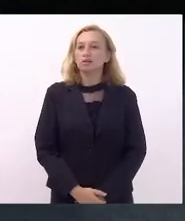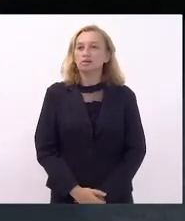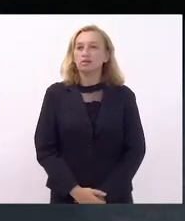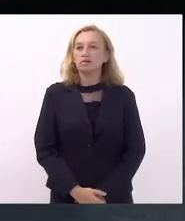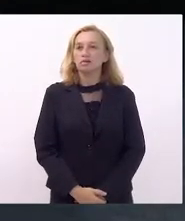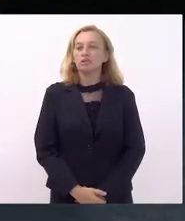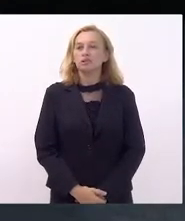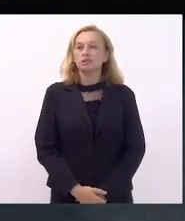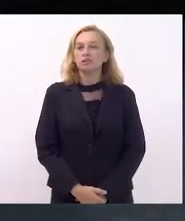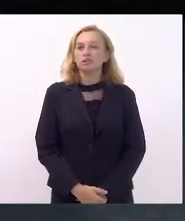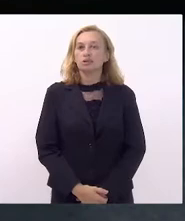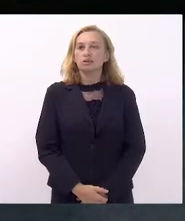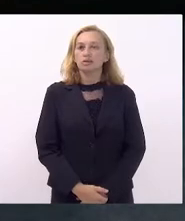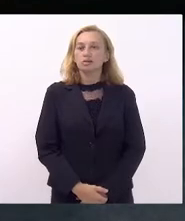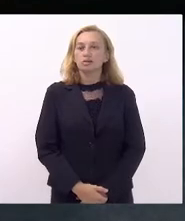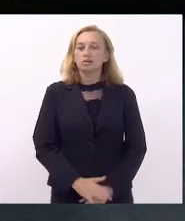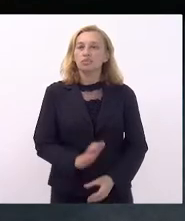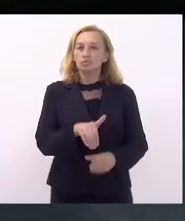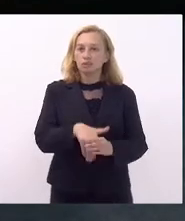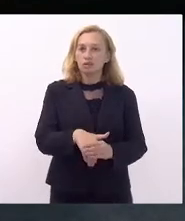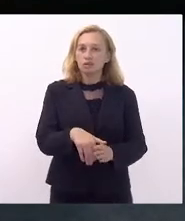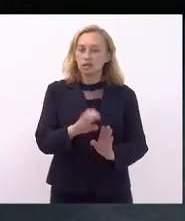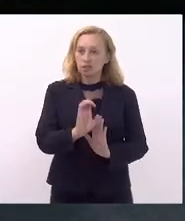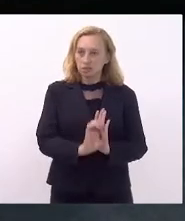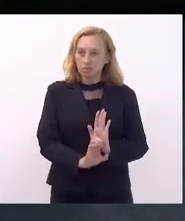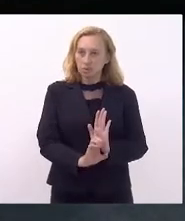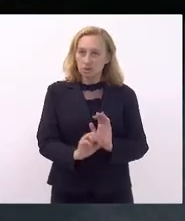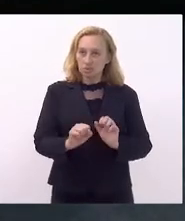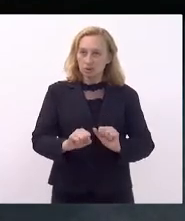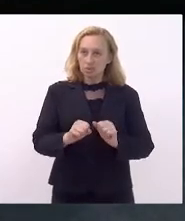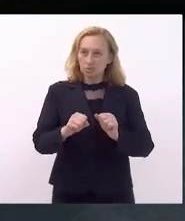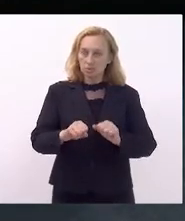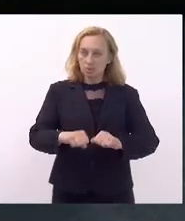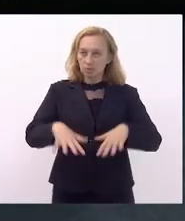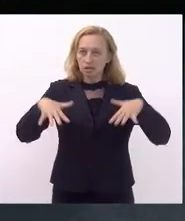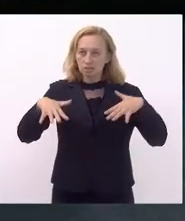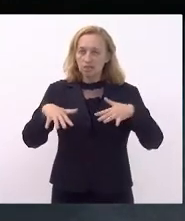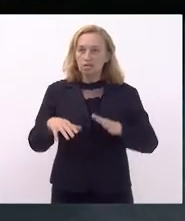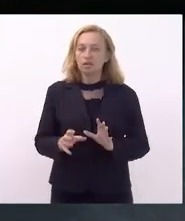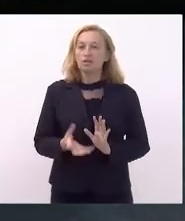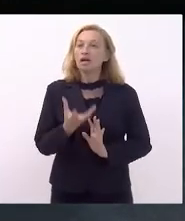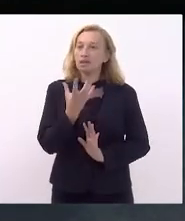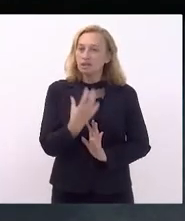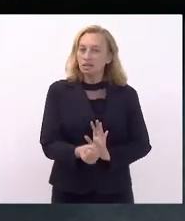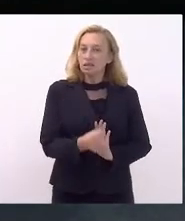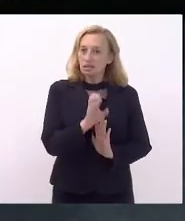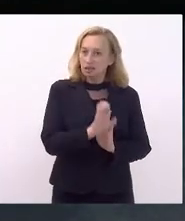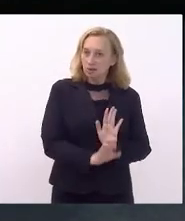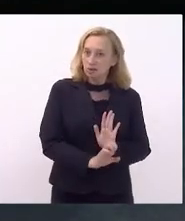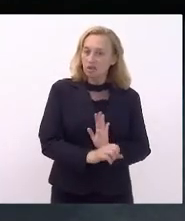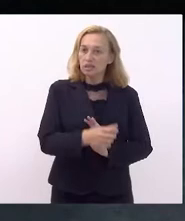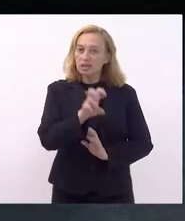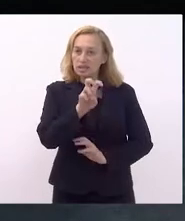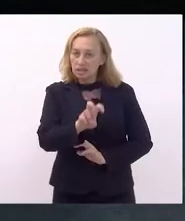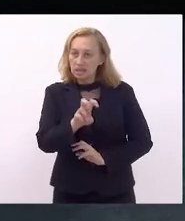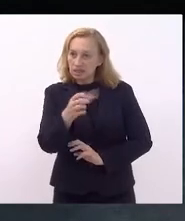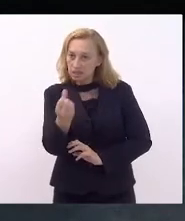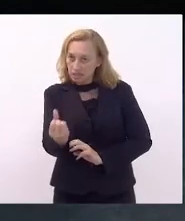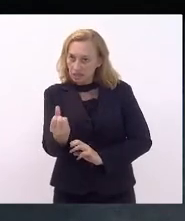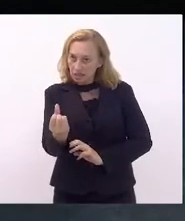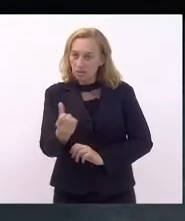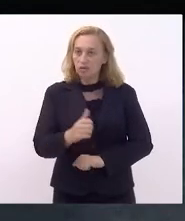proferiu o seguinte voto às emendas de plenário, favorável às emendas 5 e 6,